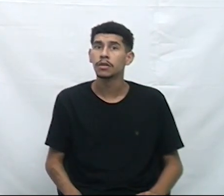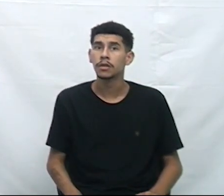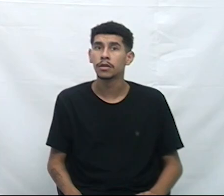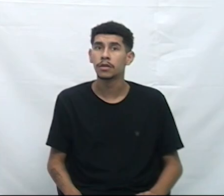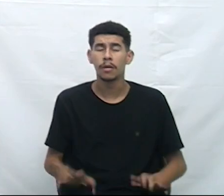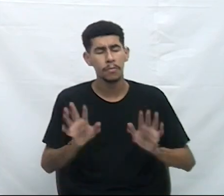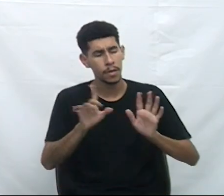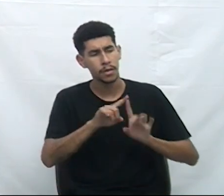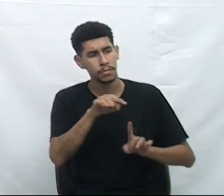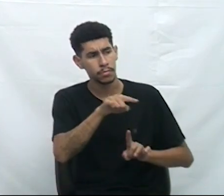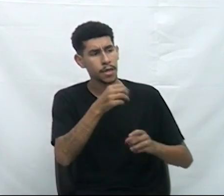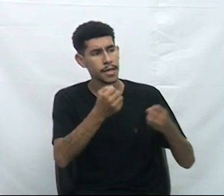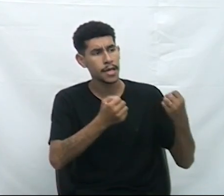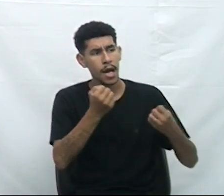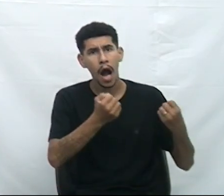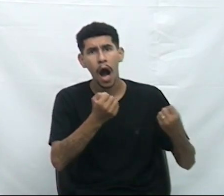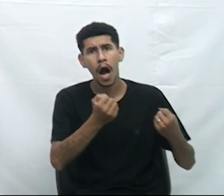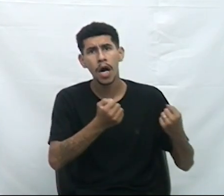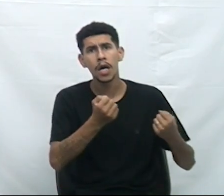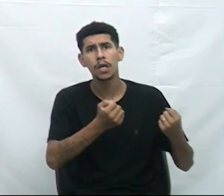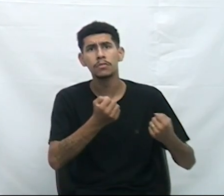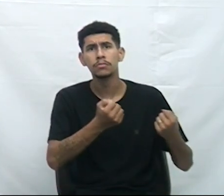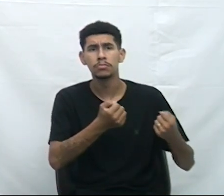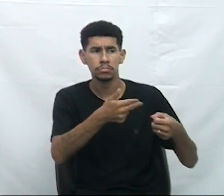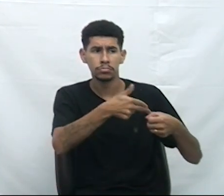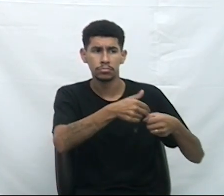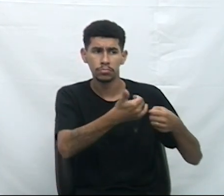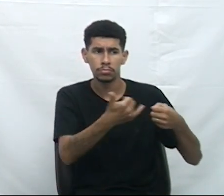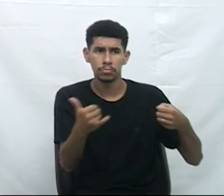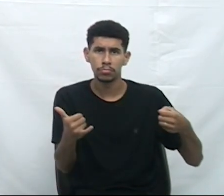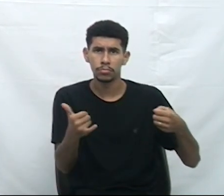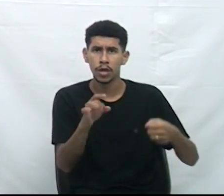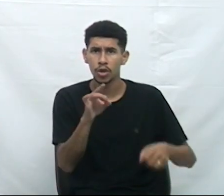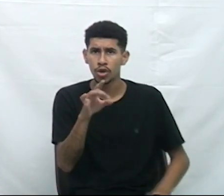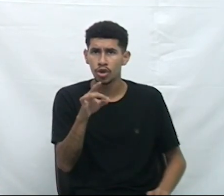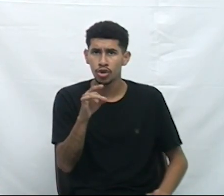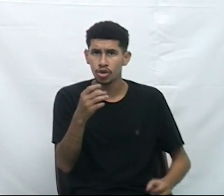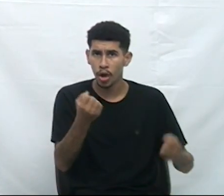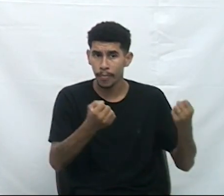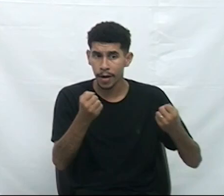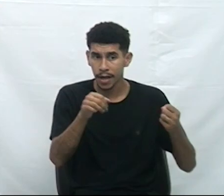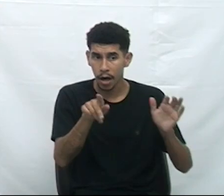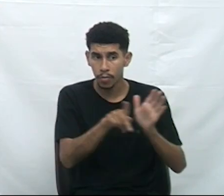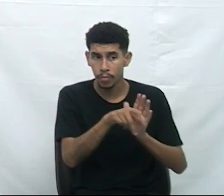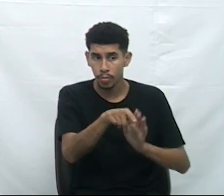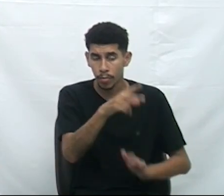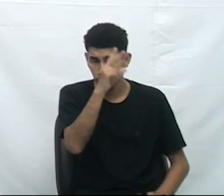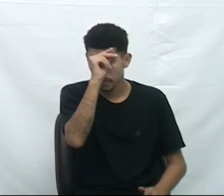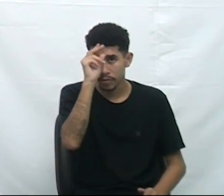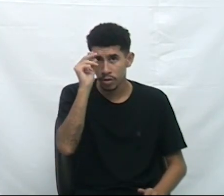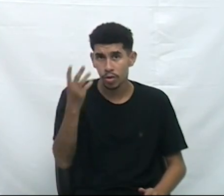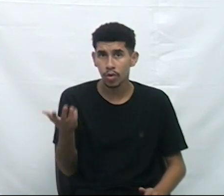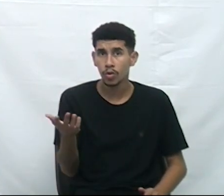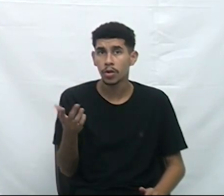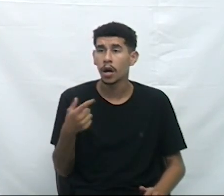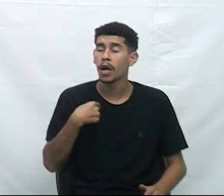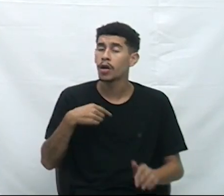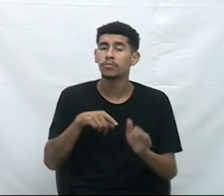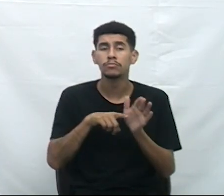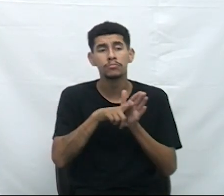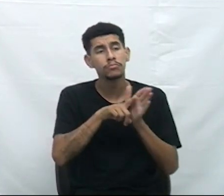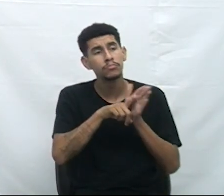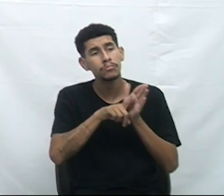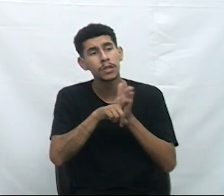esses veículos, estações de abastecimento, somente para esses casos? Eu estive buscando alguma informação, em